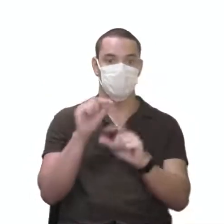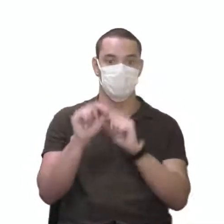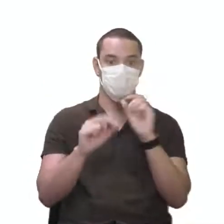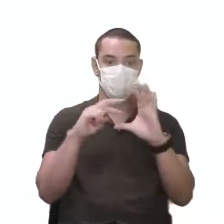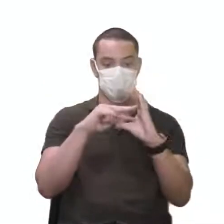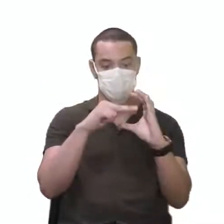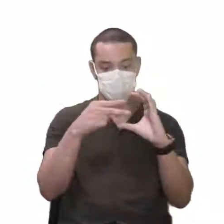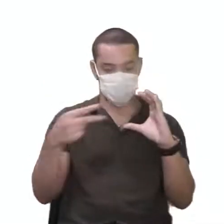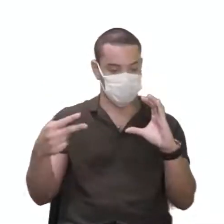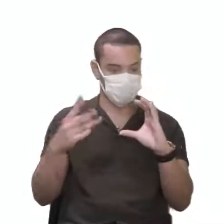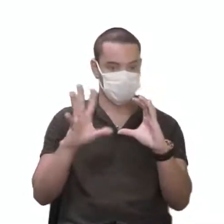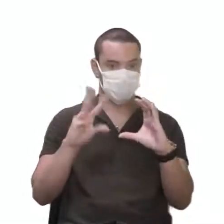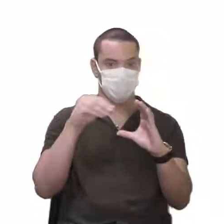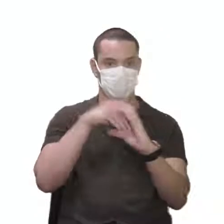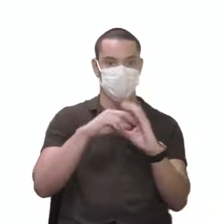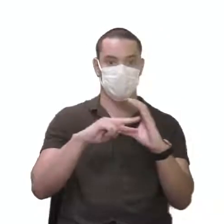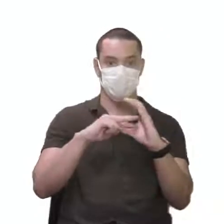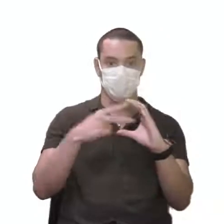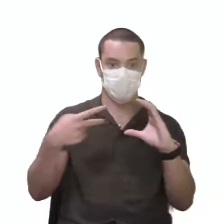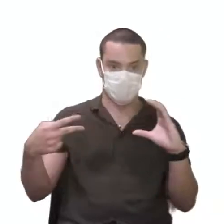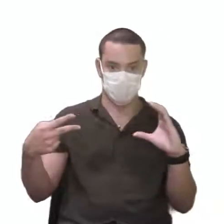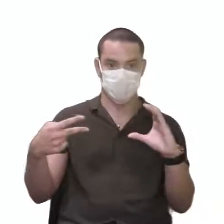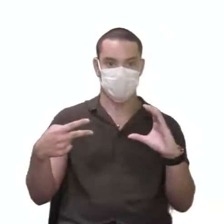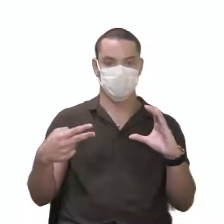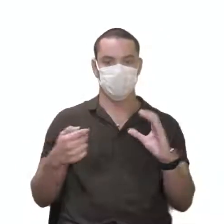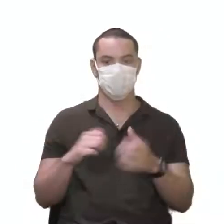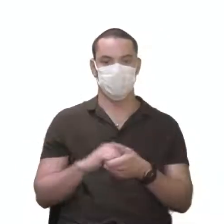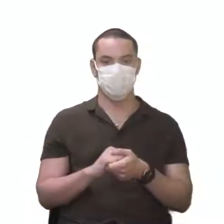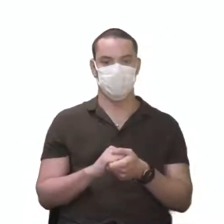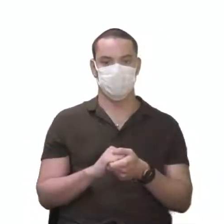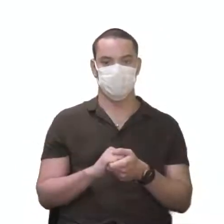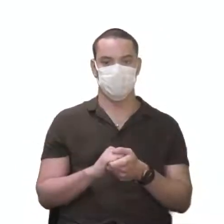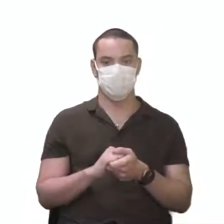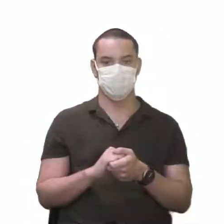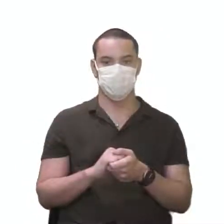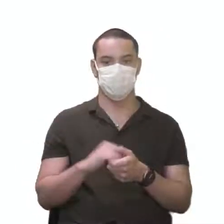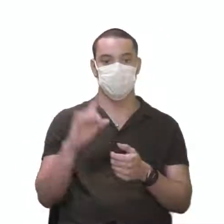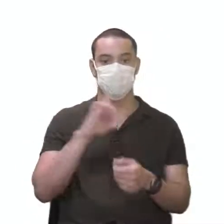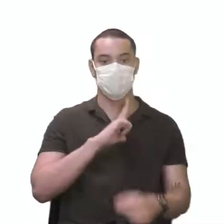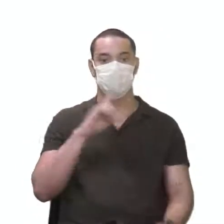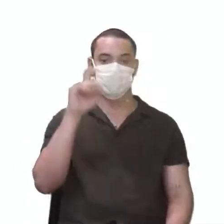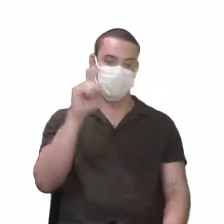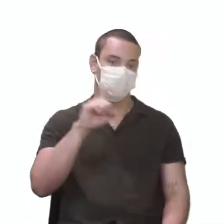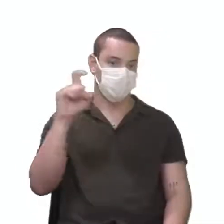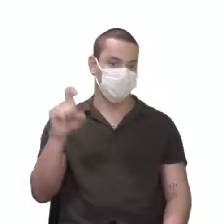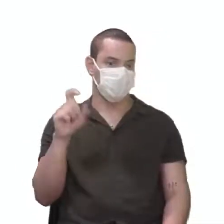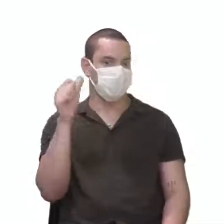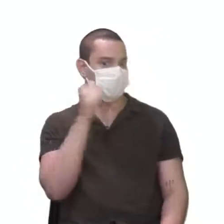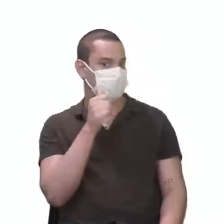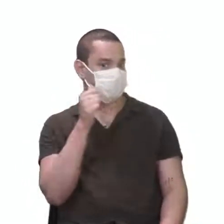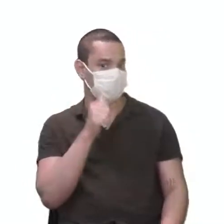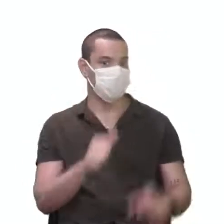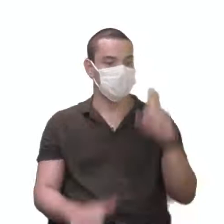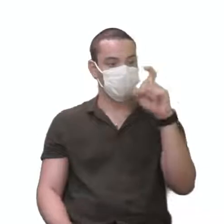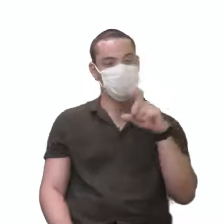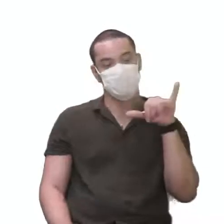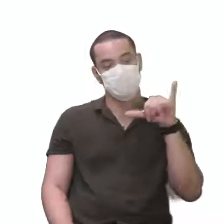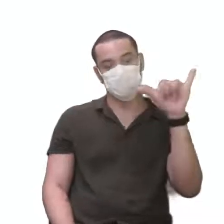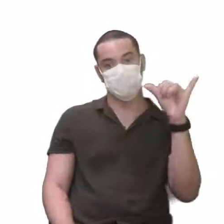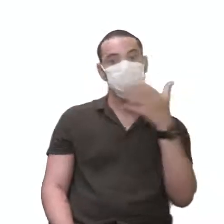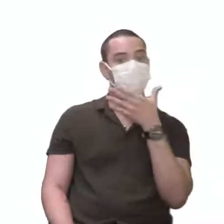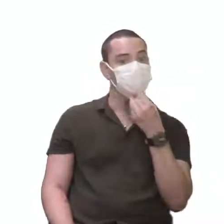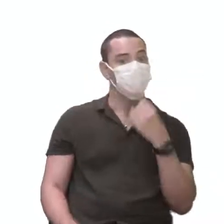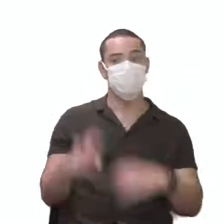Indivíduos que vão ser xx, que vão dar menina, e indivíduos que vão ser xy. Então, a proporção é de